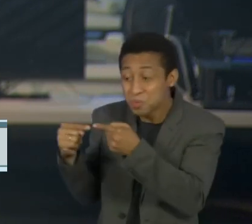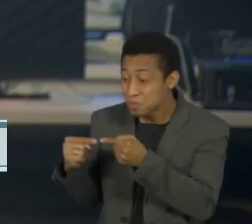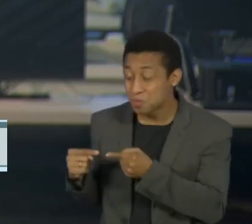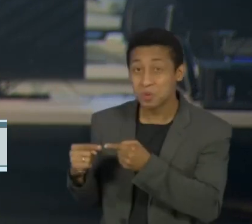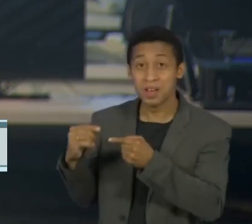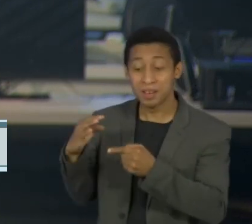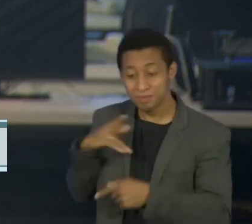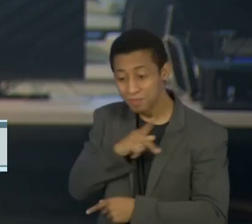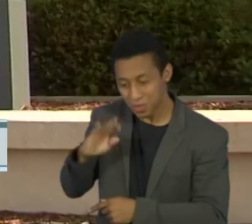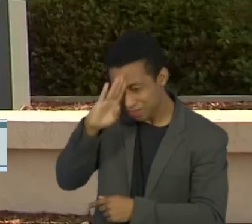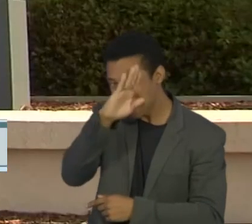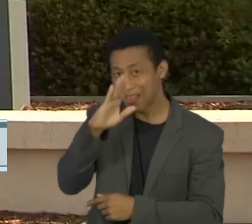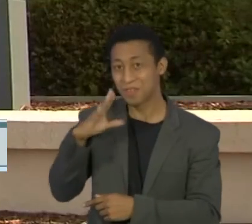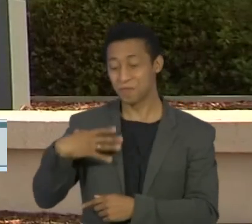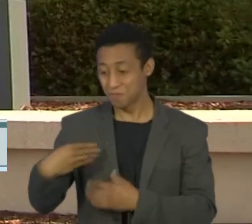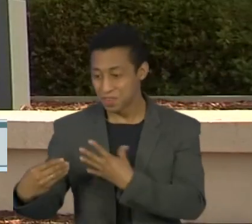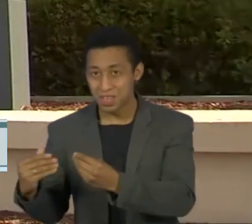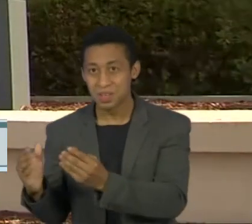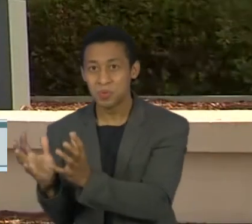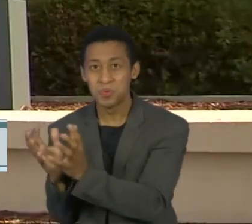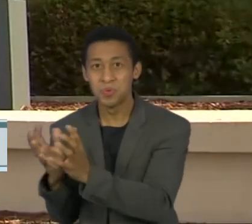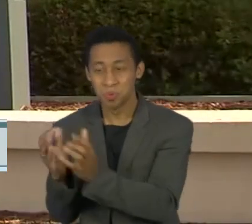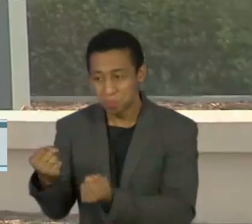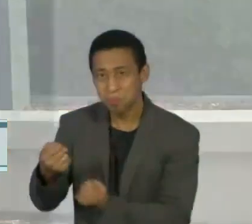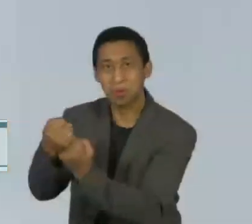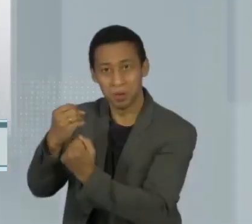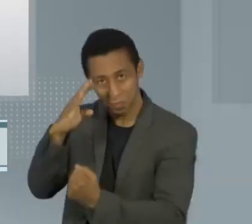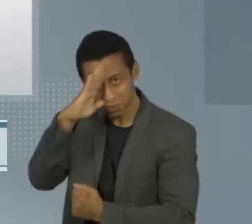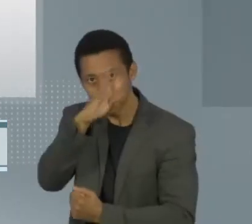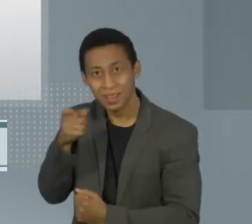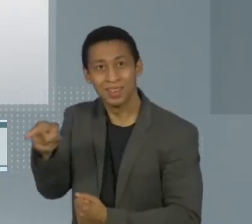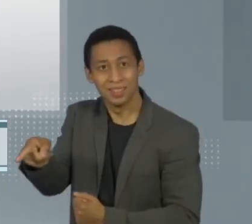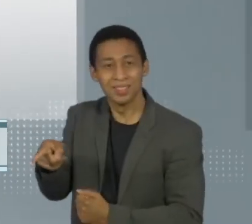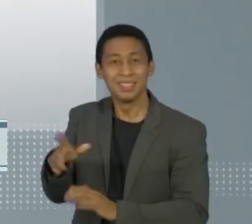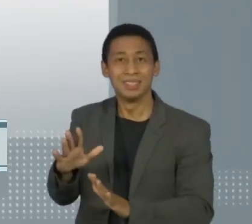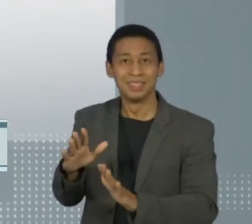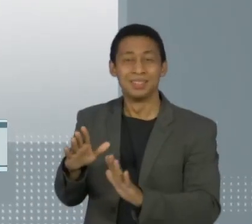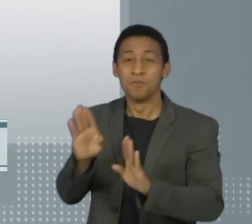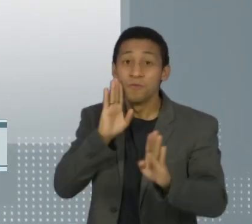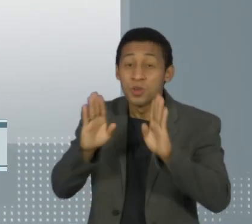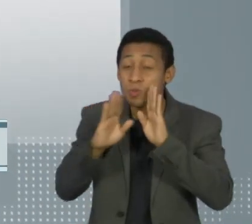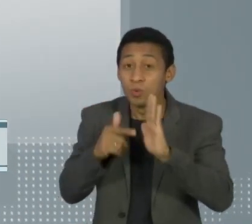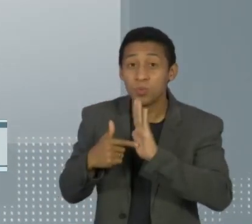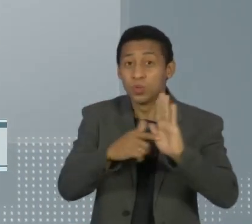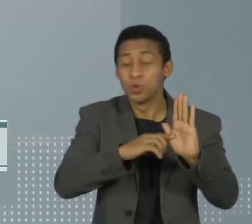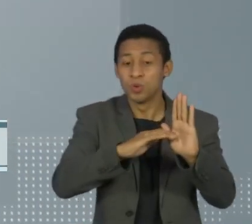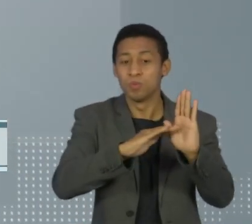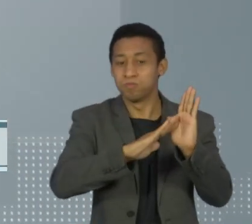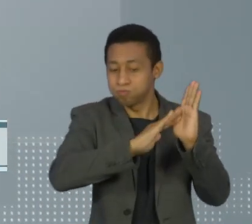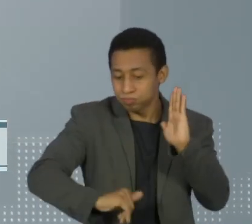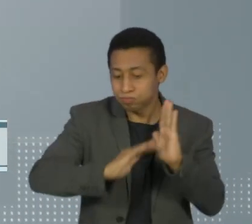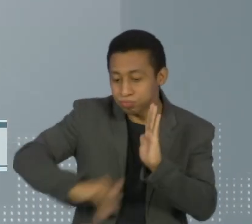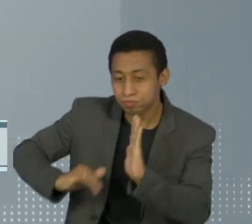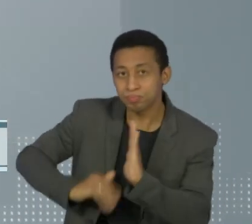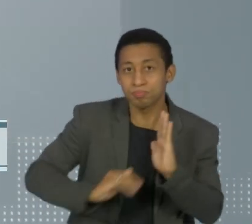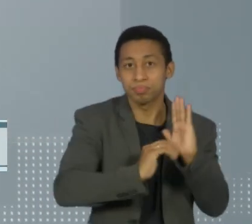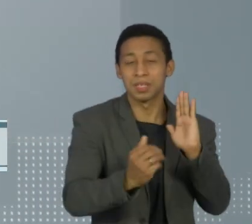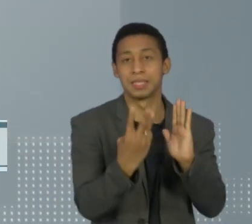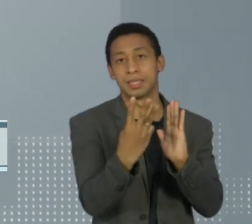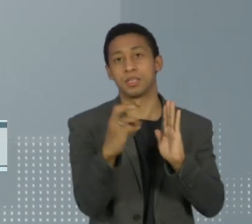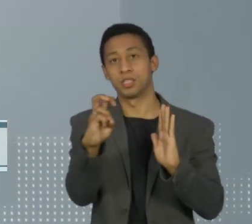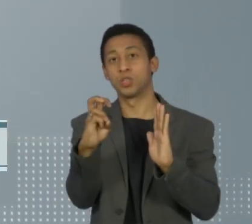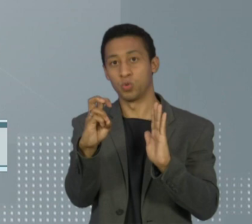filhos e aliados. O Facebook informou que foram excluídas 35 contas, 14 páginas e um grupo nessa